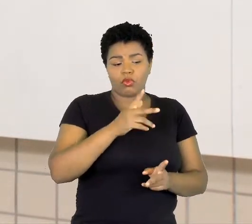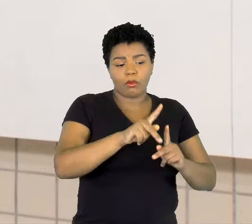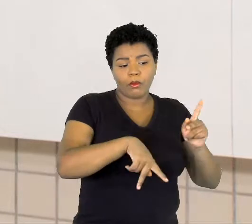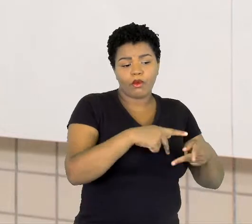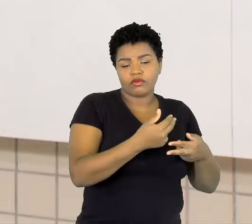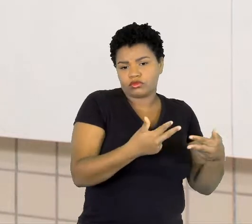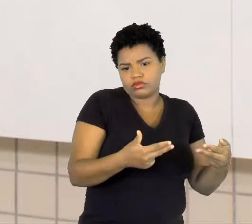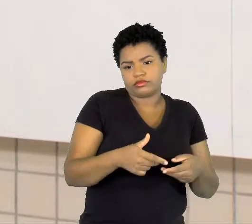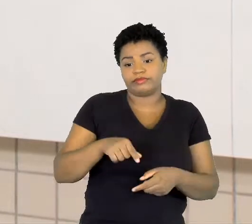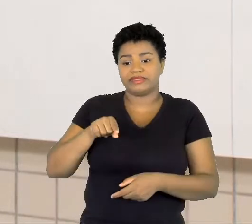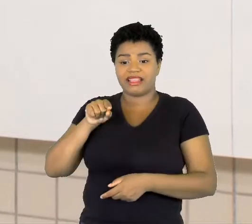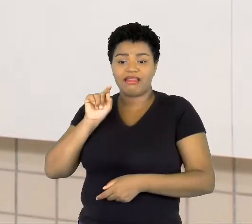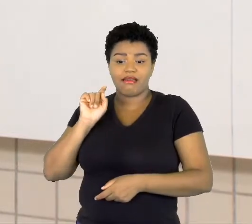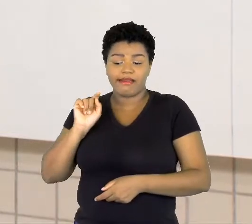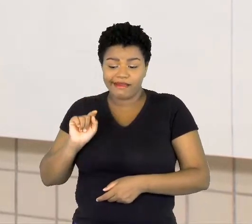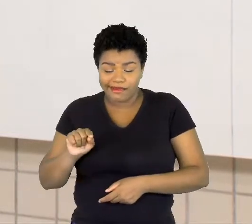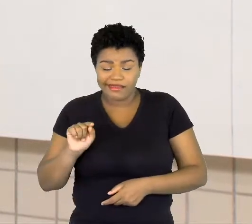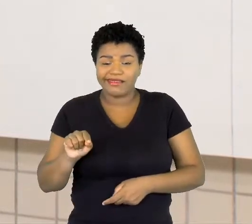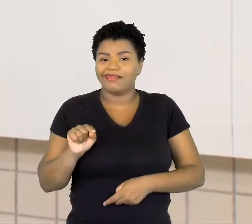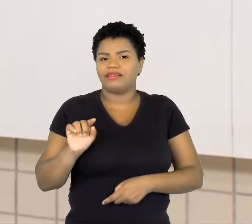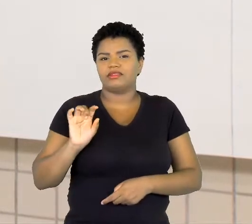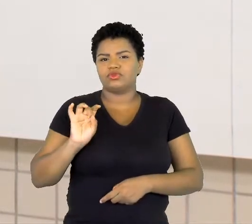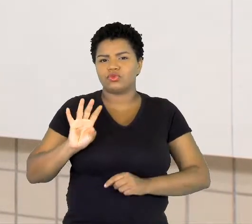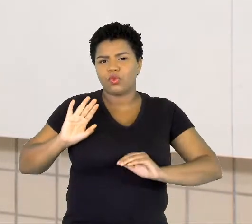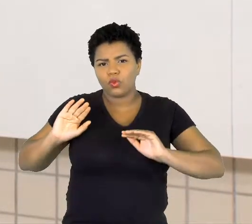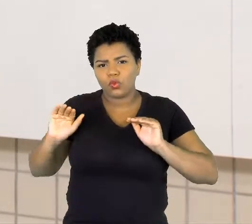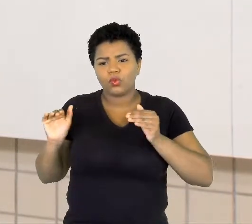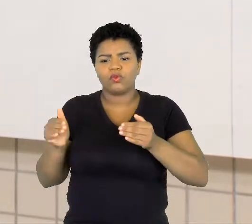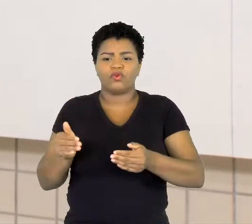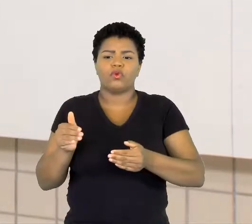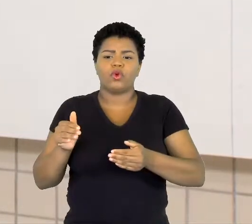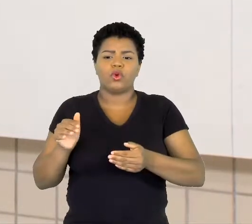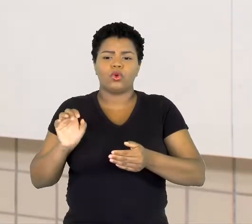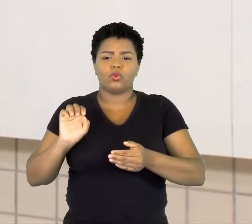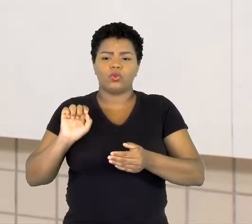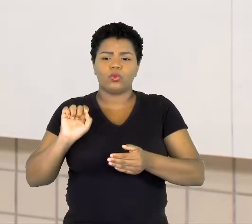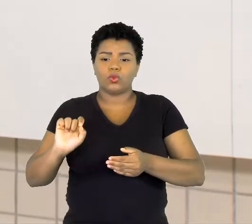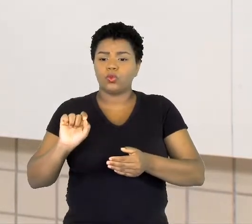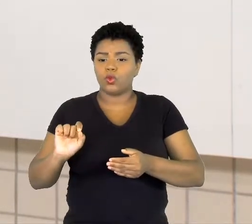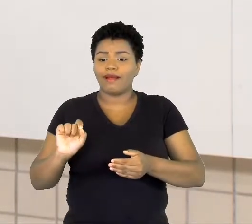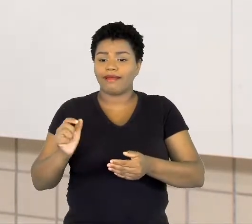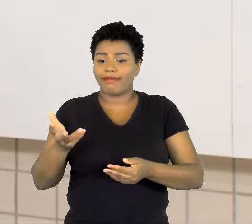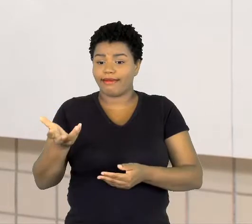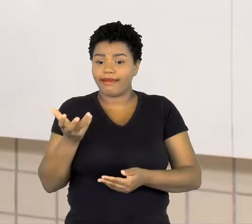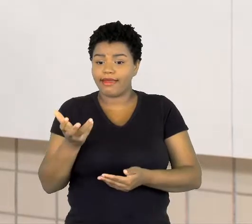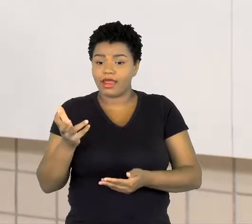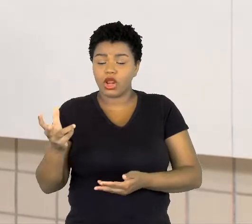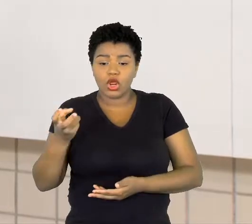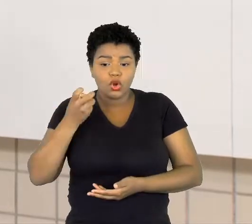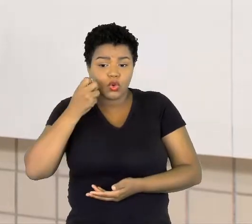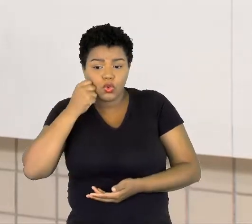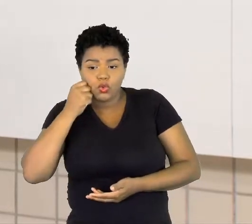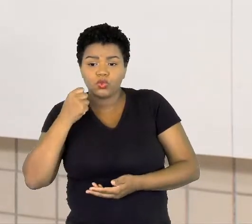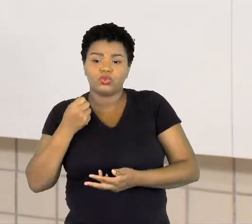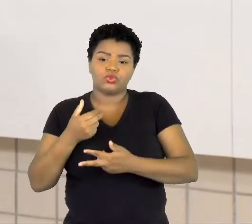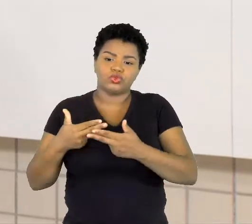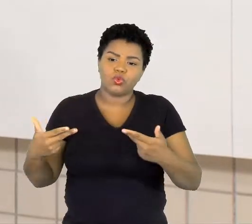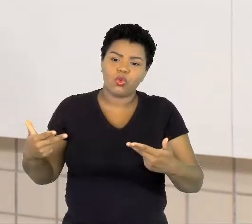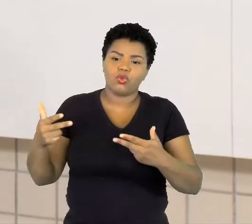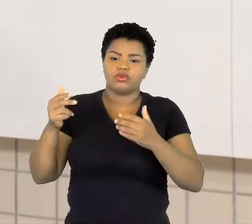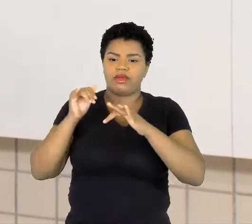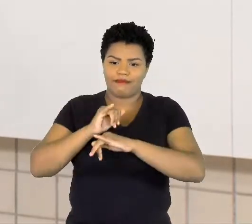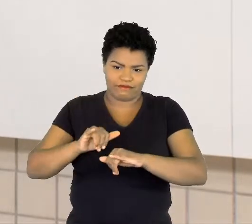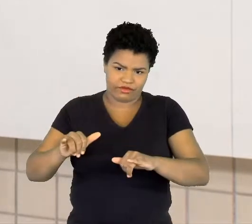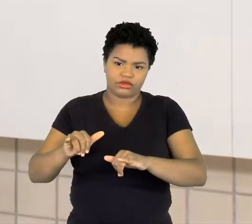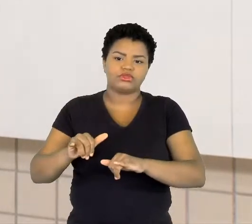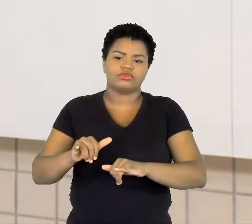exclusivamente na intenção de promover o lucro de alguma atividade, de algum produto. Ela